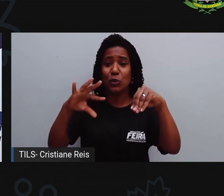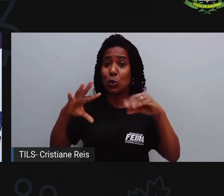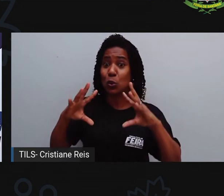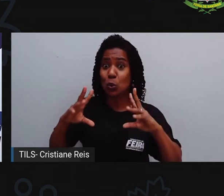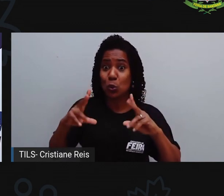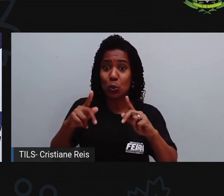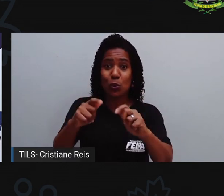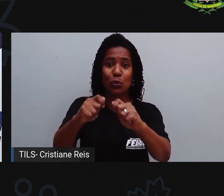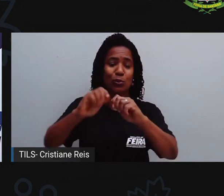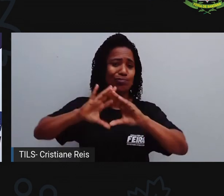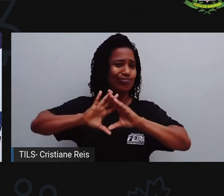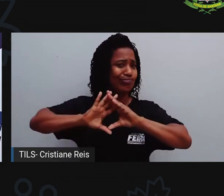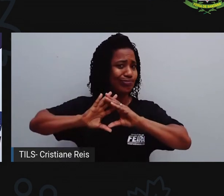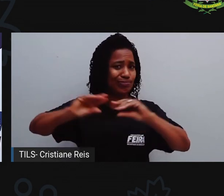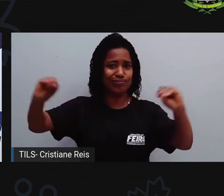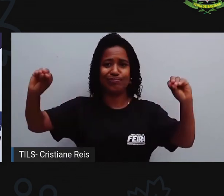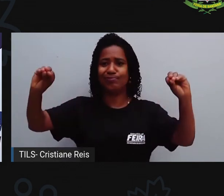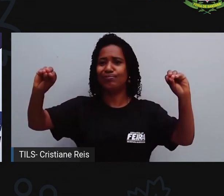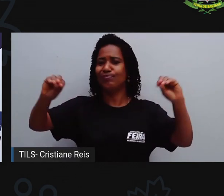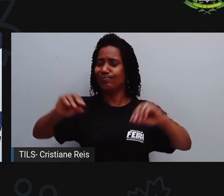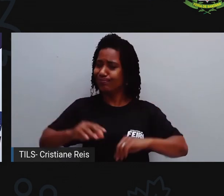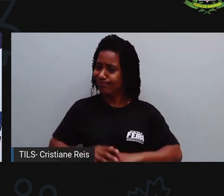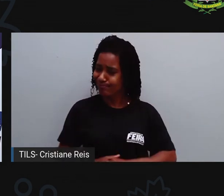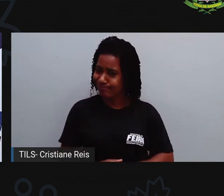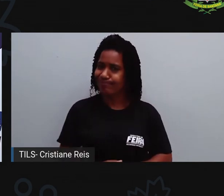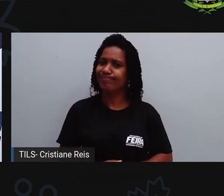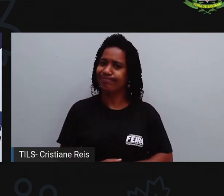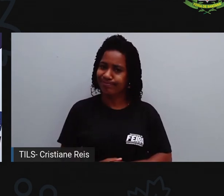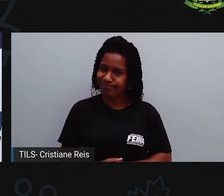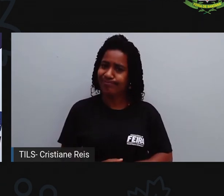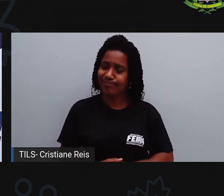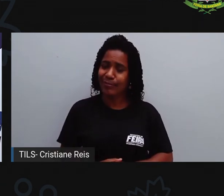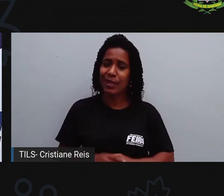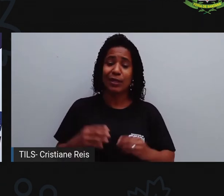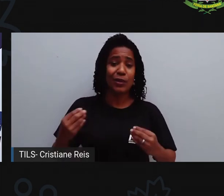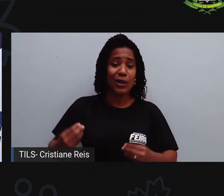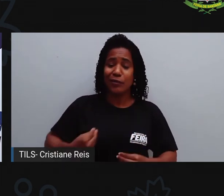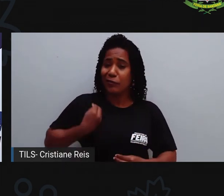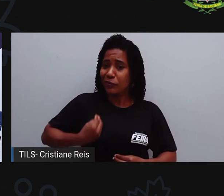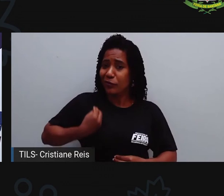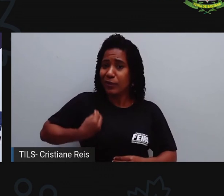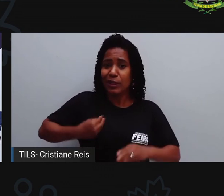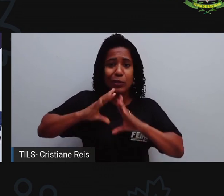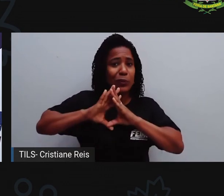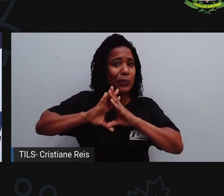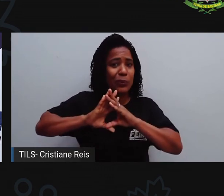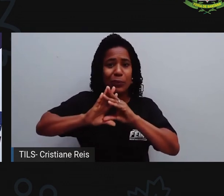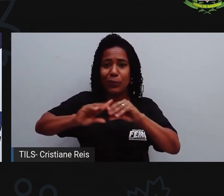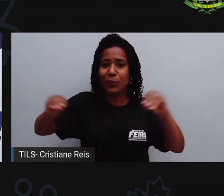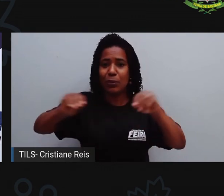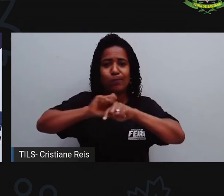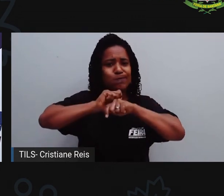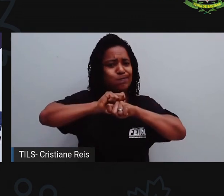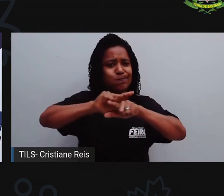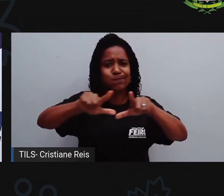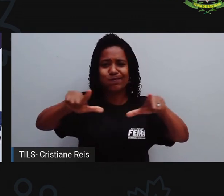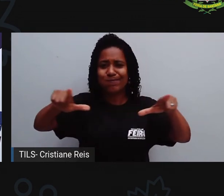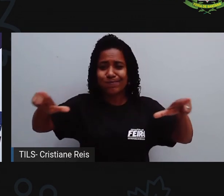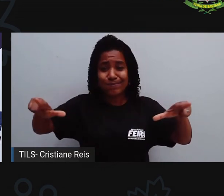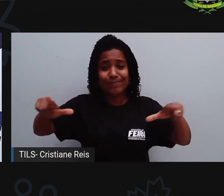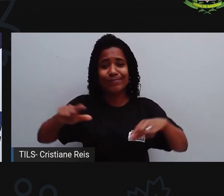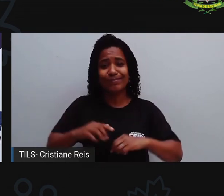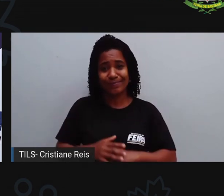mesmo se isso não acontecesse, a vida, ela deixaria de existir. Ela seria aí extinta. Por quê?